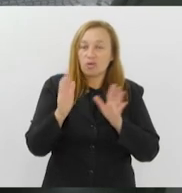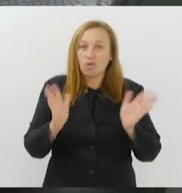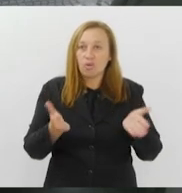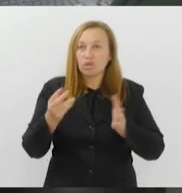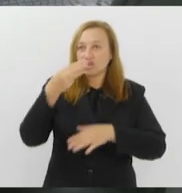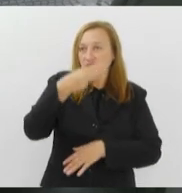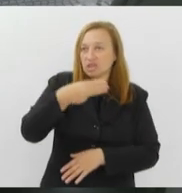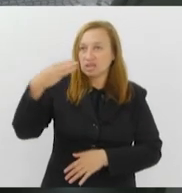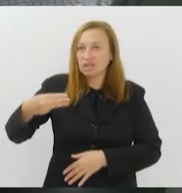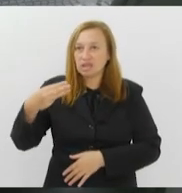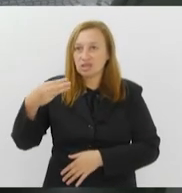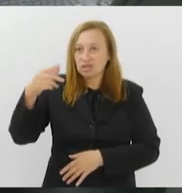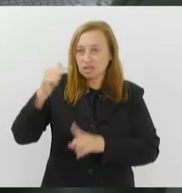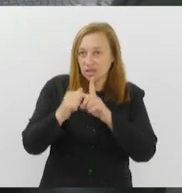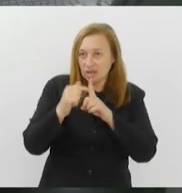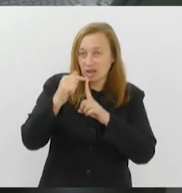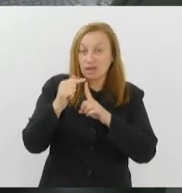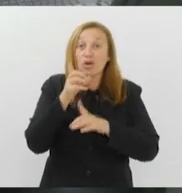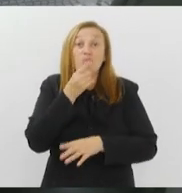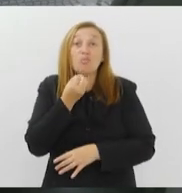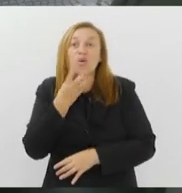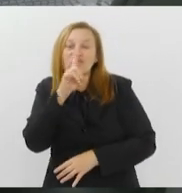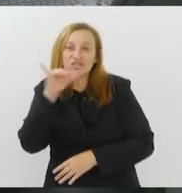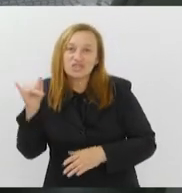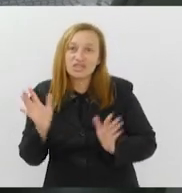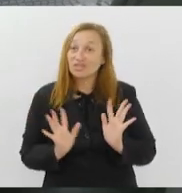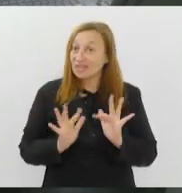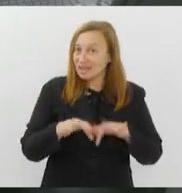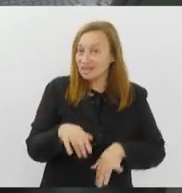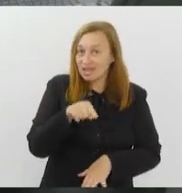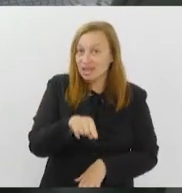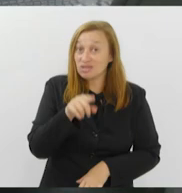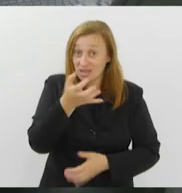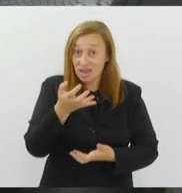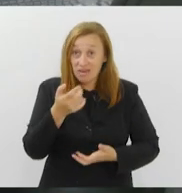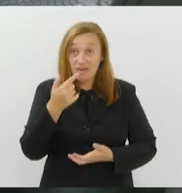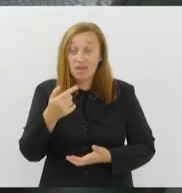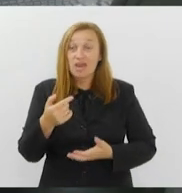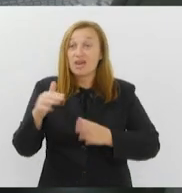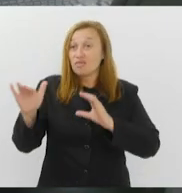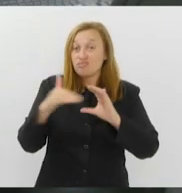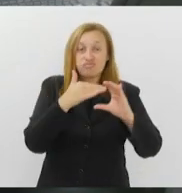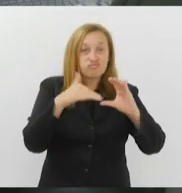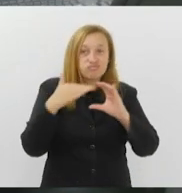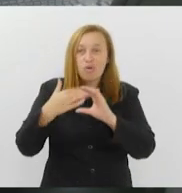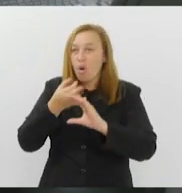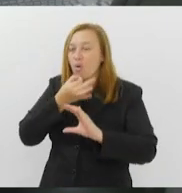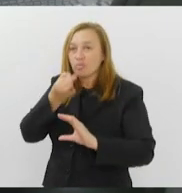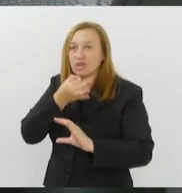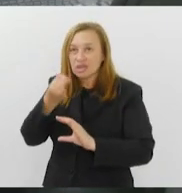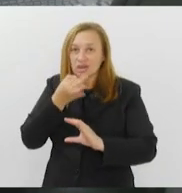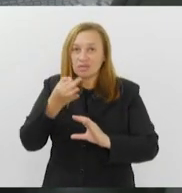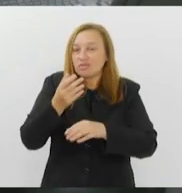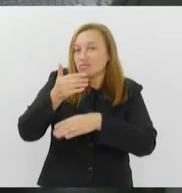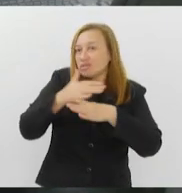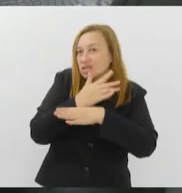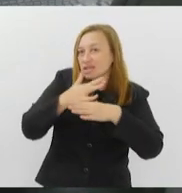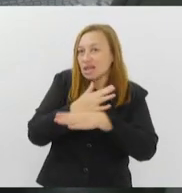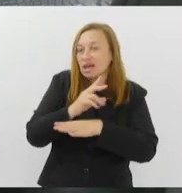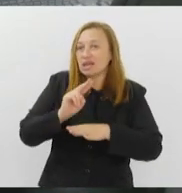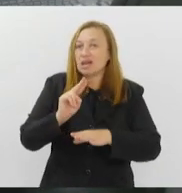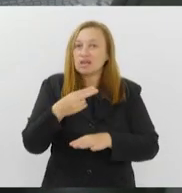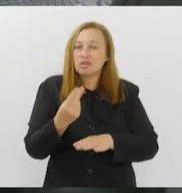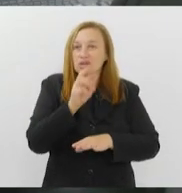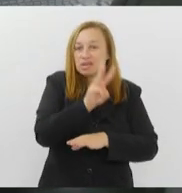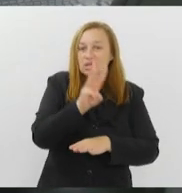33 graus. O Bom Dia Alerje termina aqui. Se você quiser enviar sugestões ou vídeos aí da sua cidade, é só acessar nosso e-mail